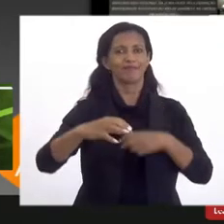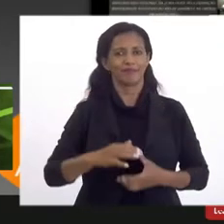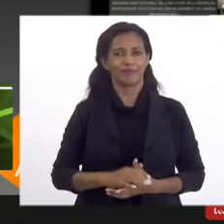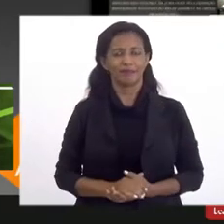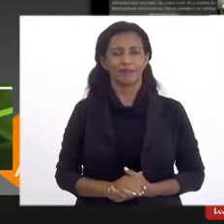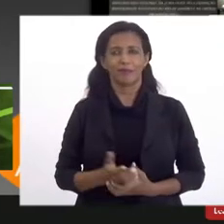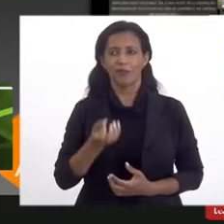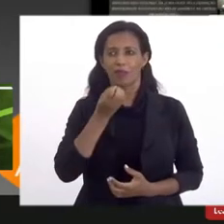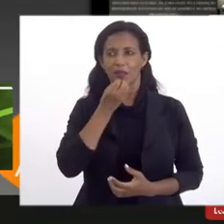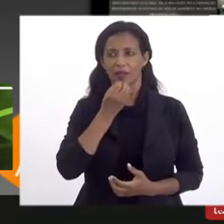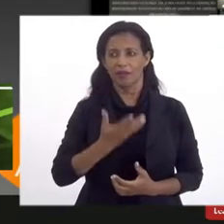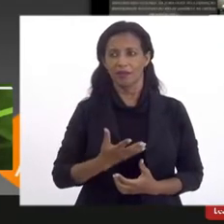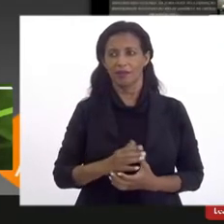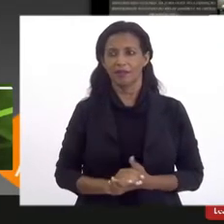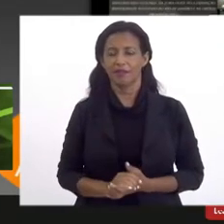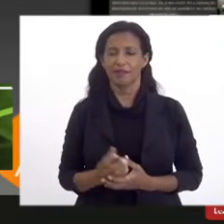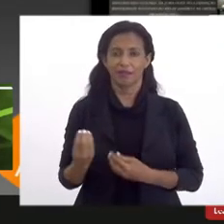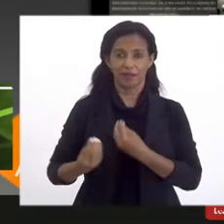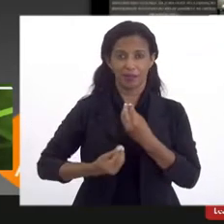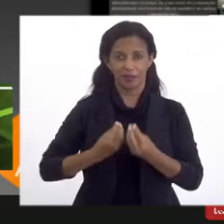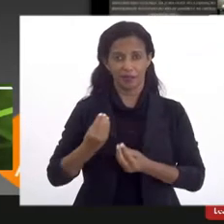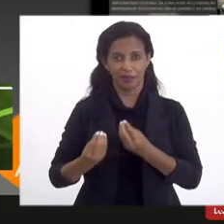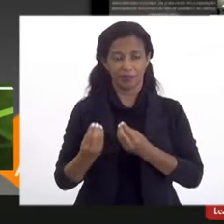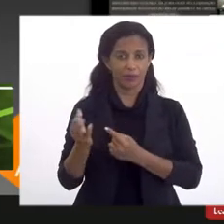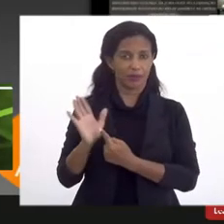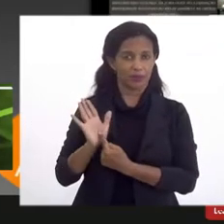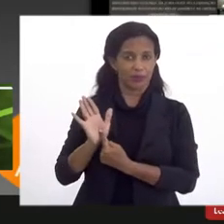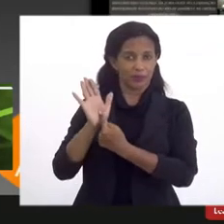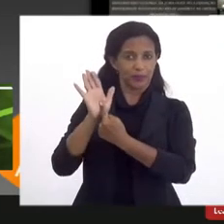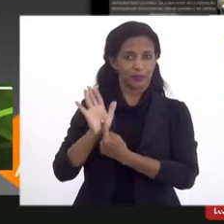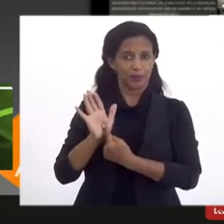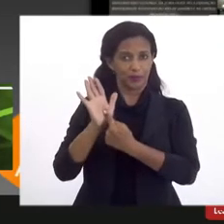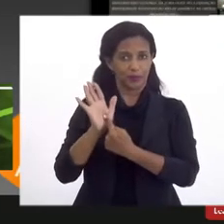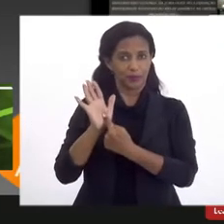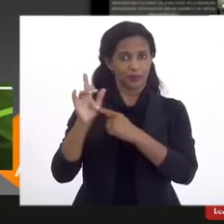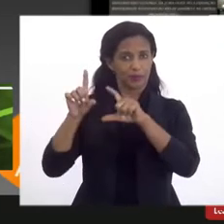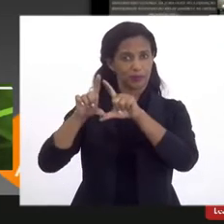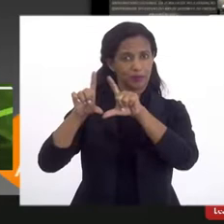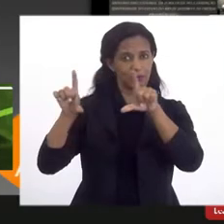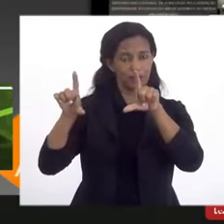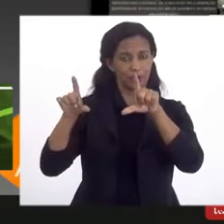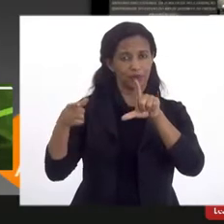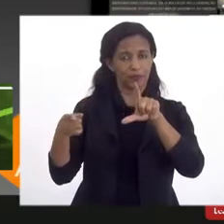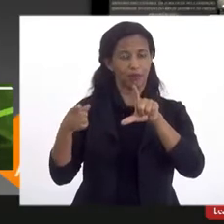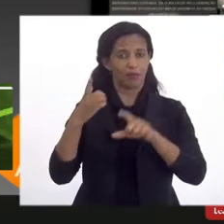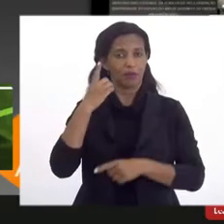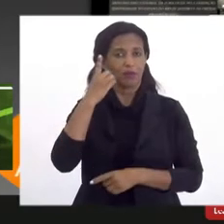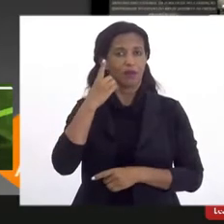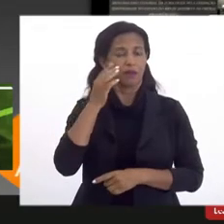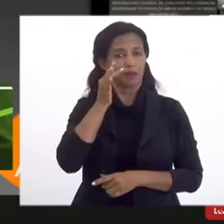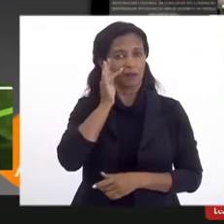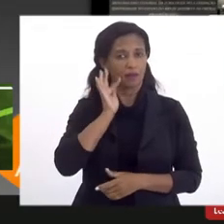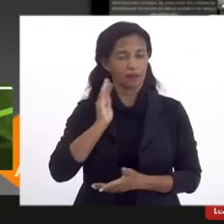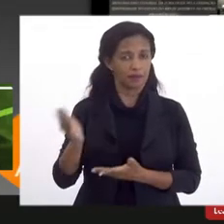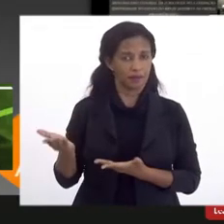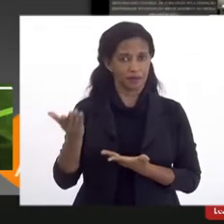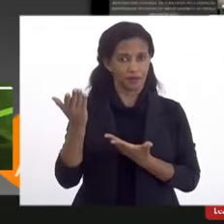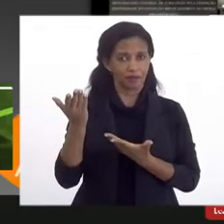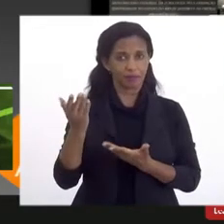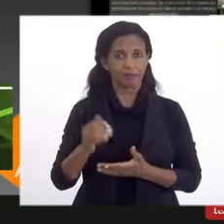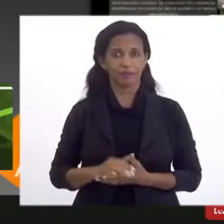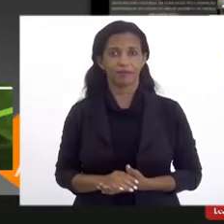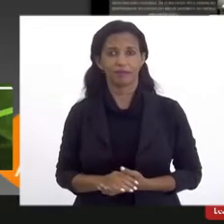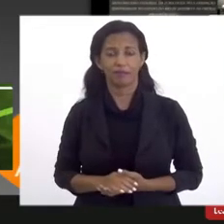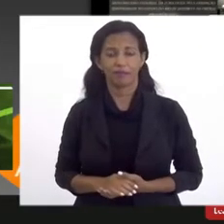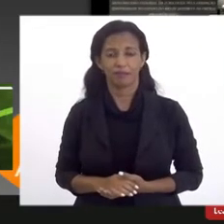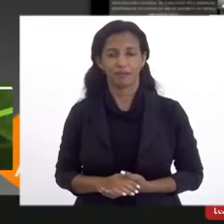Bom, como apresentado, introduzido aqui pelo senhor deputado Cláudio Serapini, que